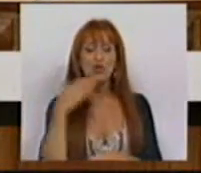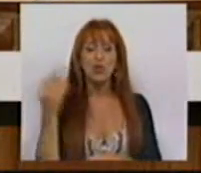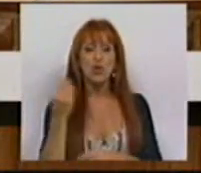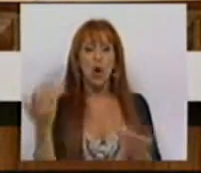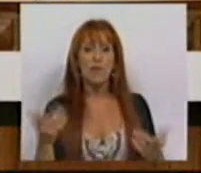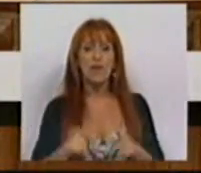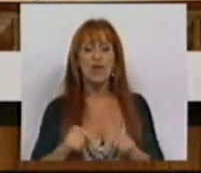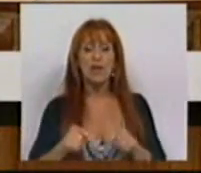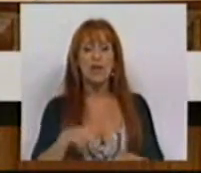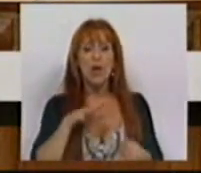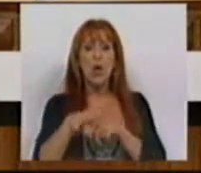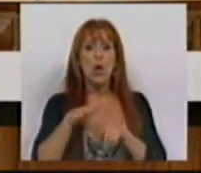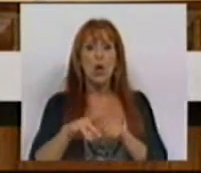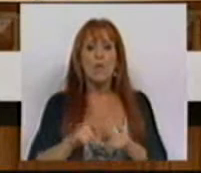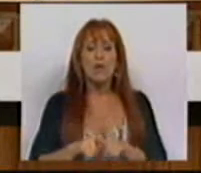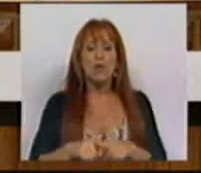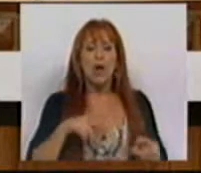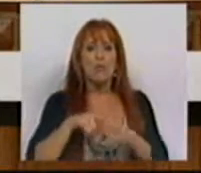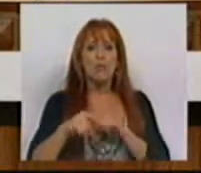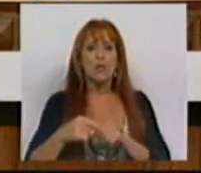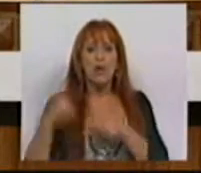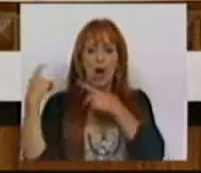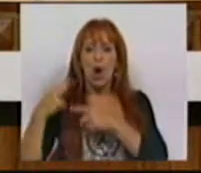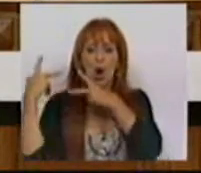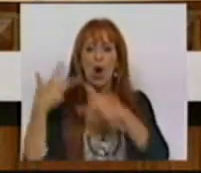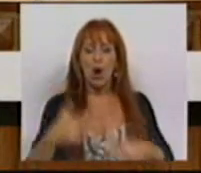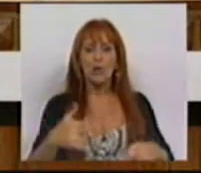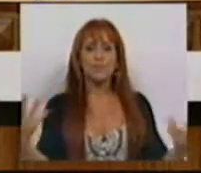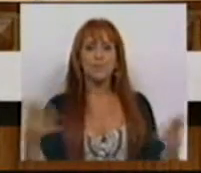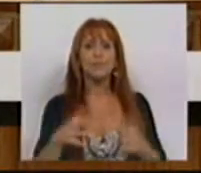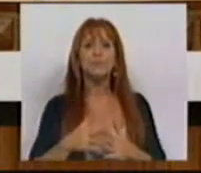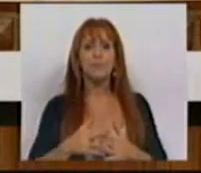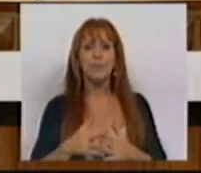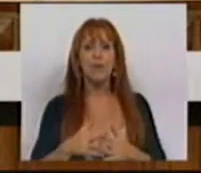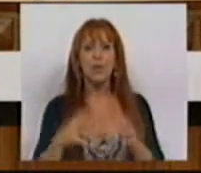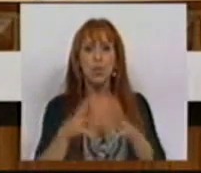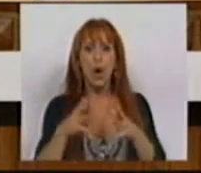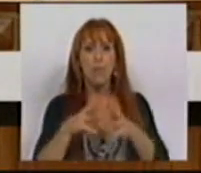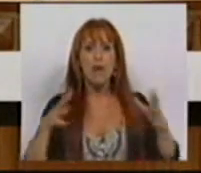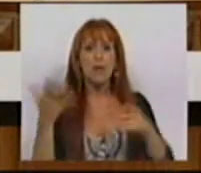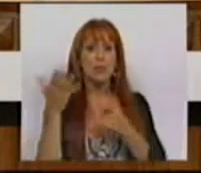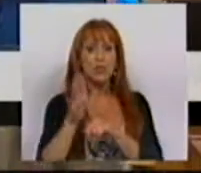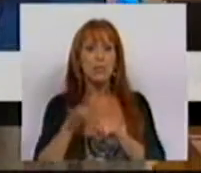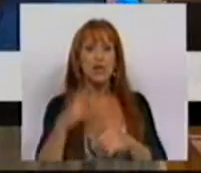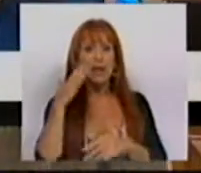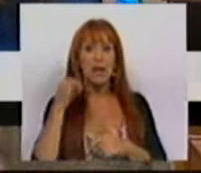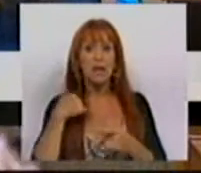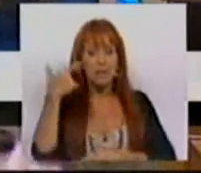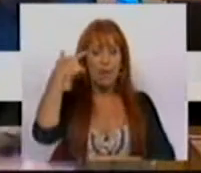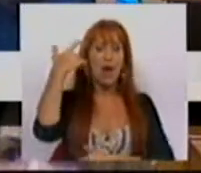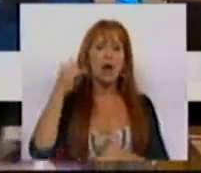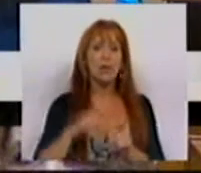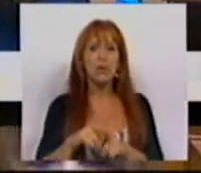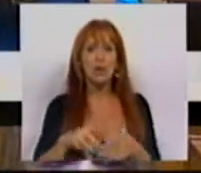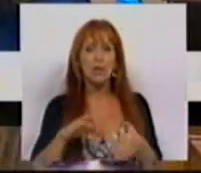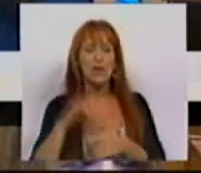jovens e o impacto das políticas de austeridade no aumento, por exemplo, de tentativas de suicídio,